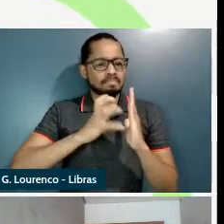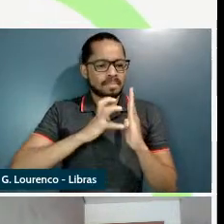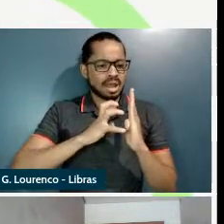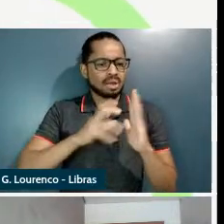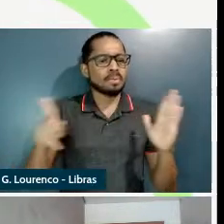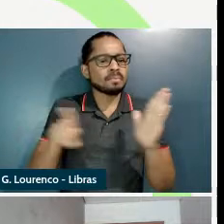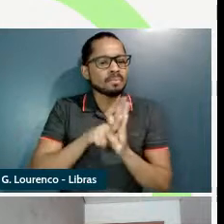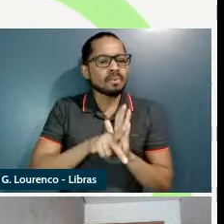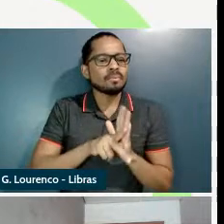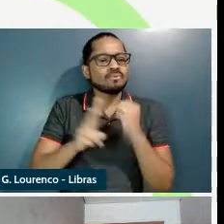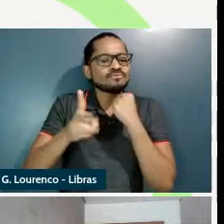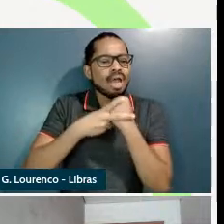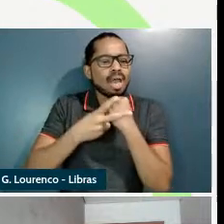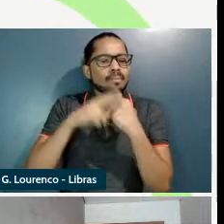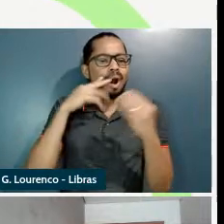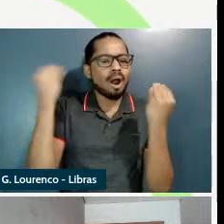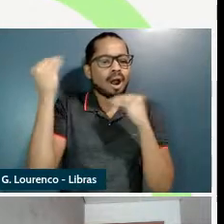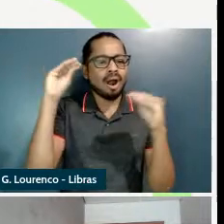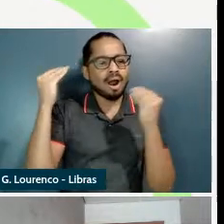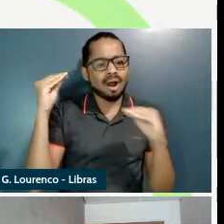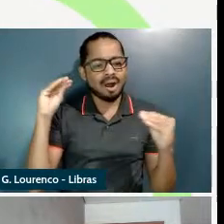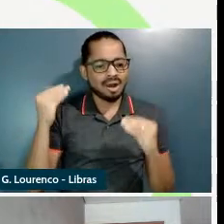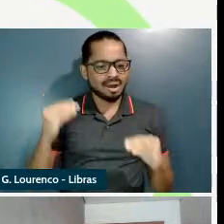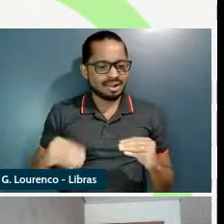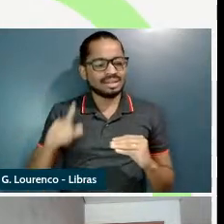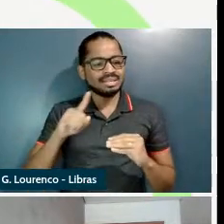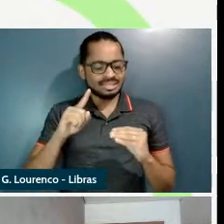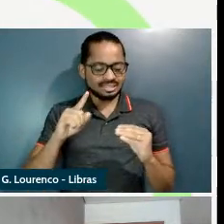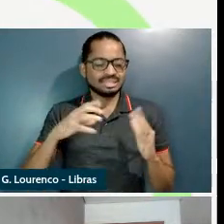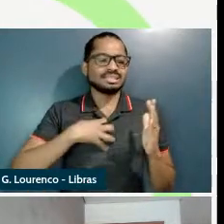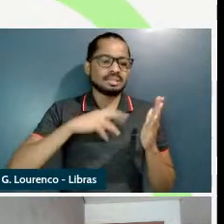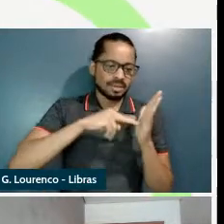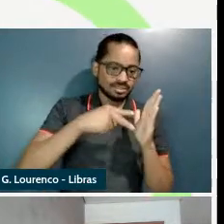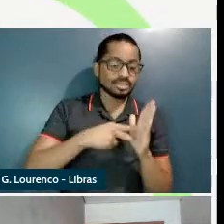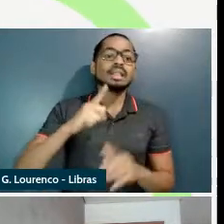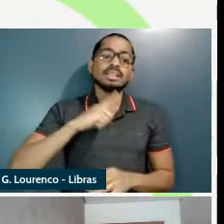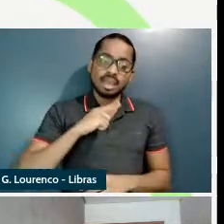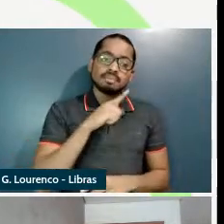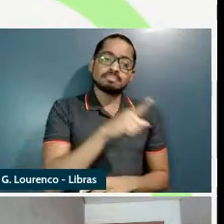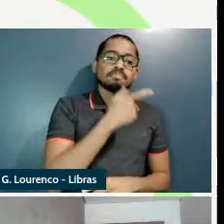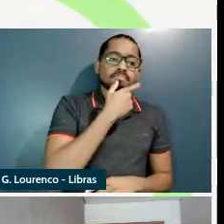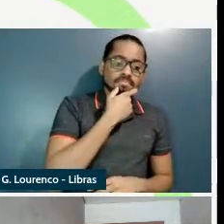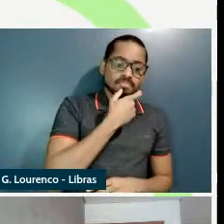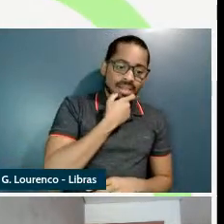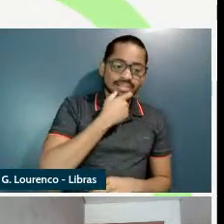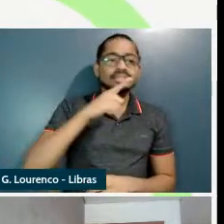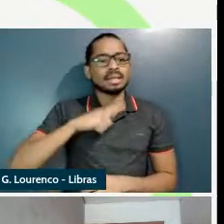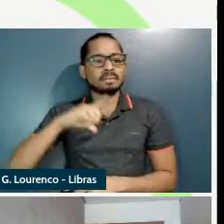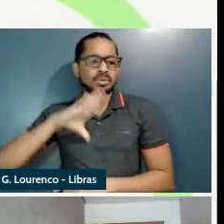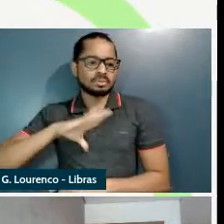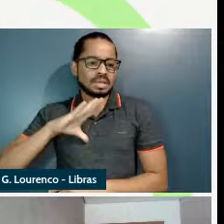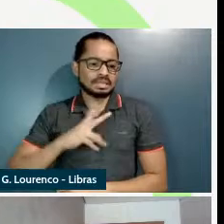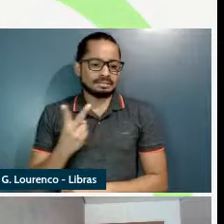aberto a todo o público e que tem a versão em português e inglês obrigada